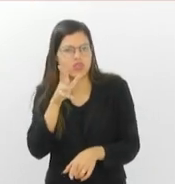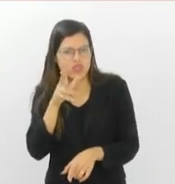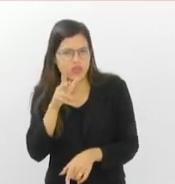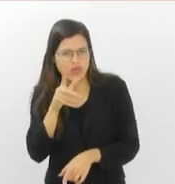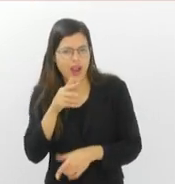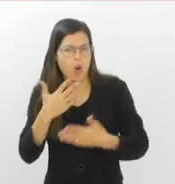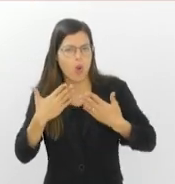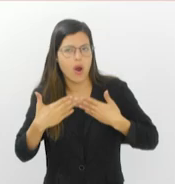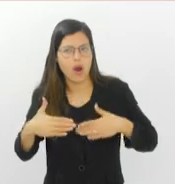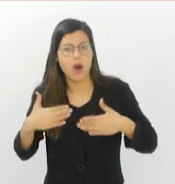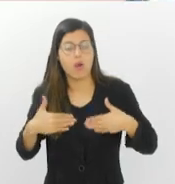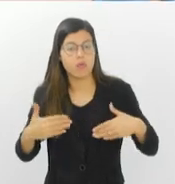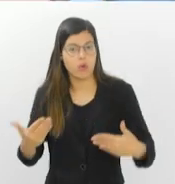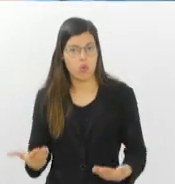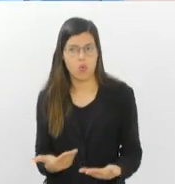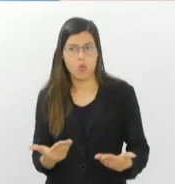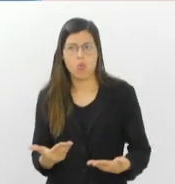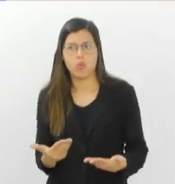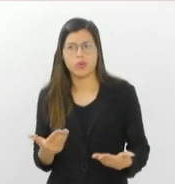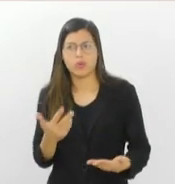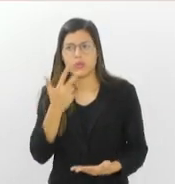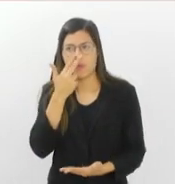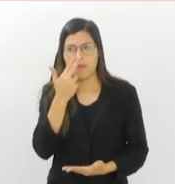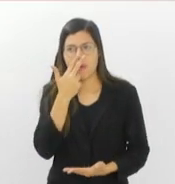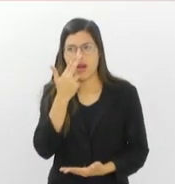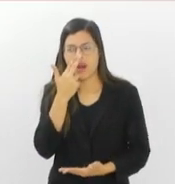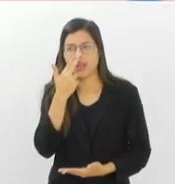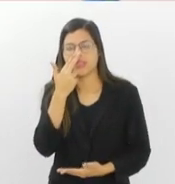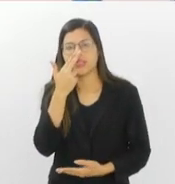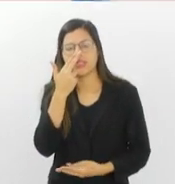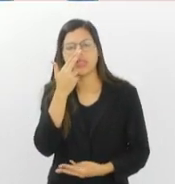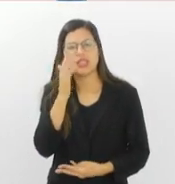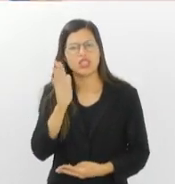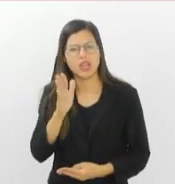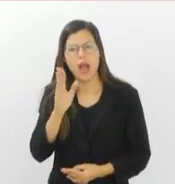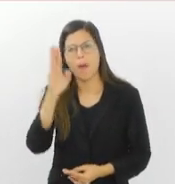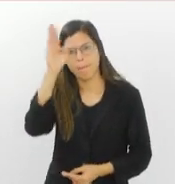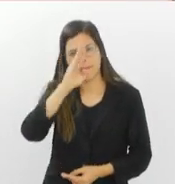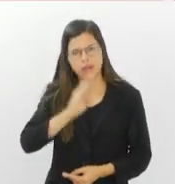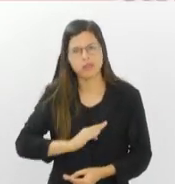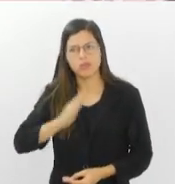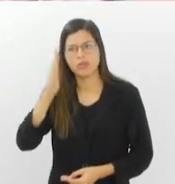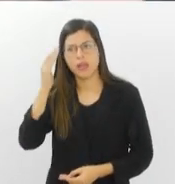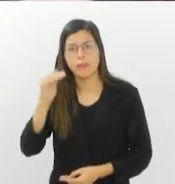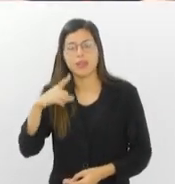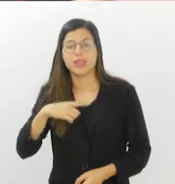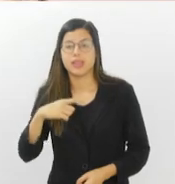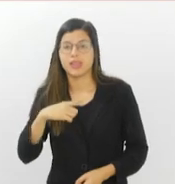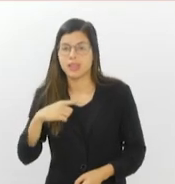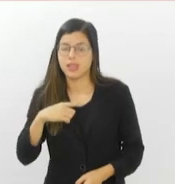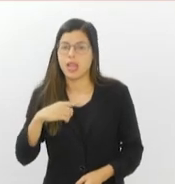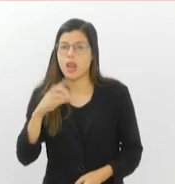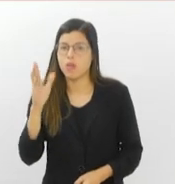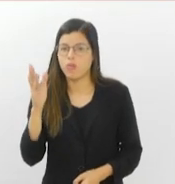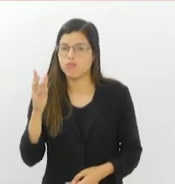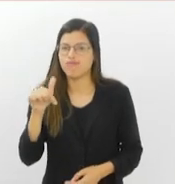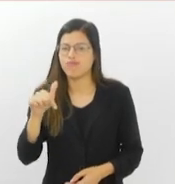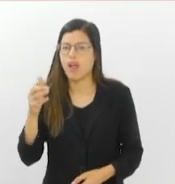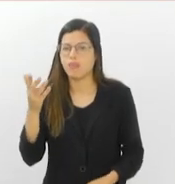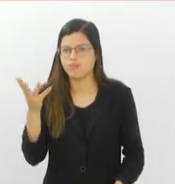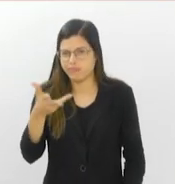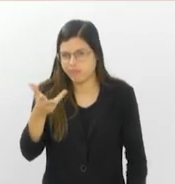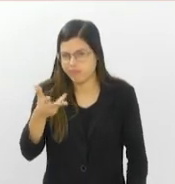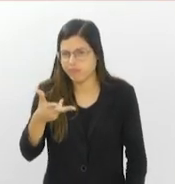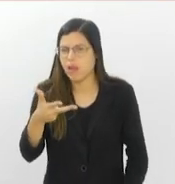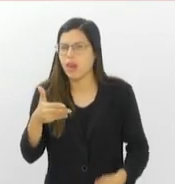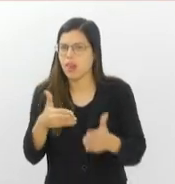já há um consenso, vamos dizer assim, nacional de que há uma velocidade limite nas ciclovias, né? Então, a